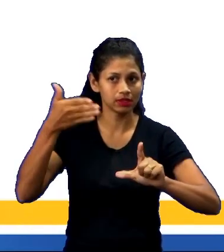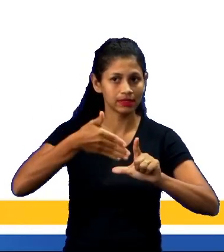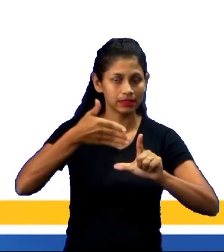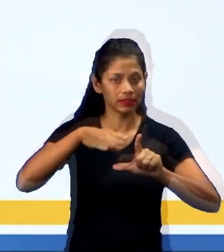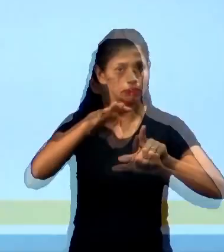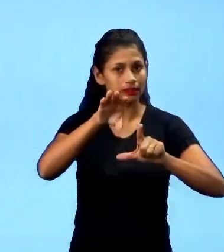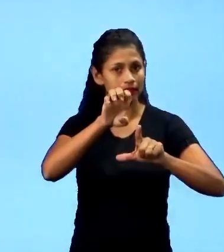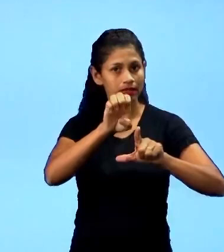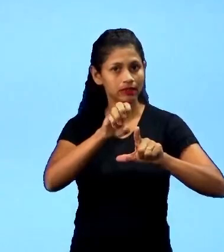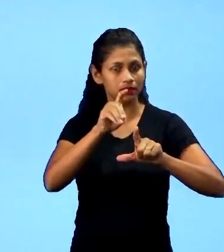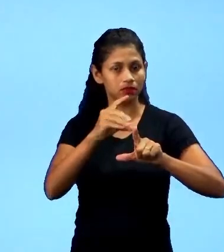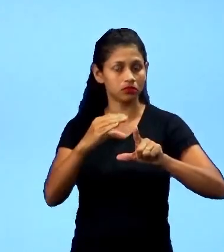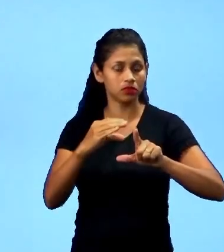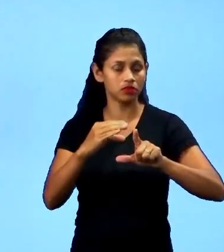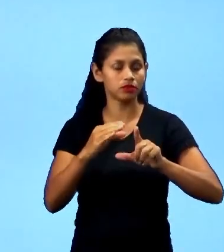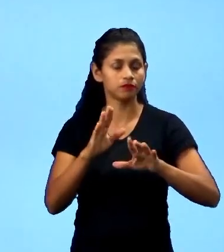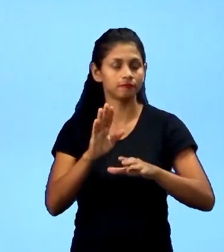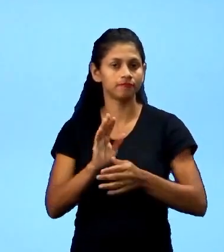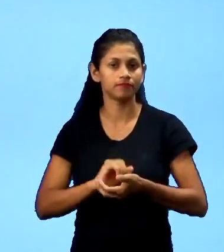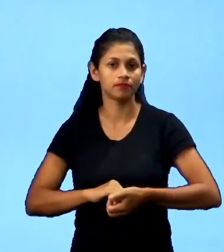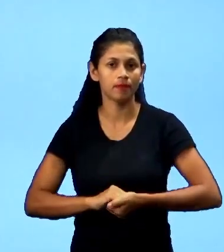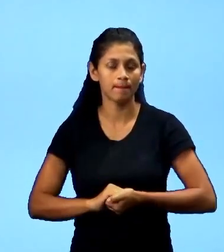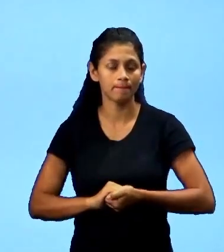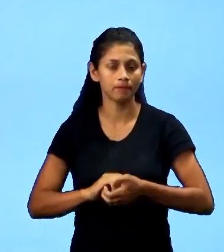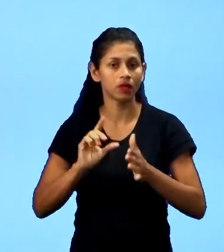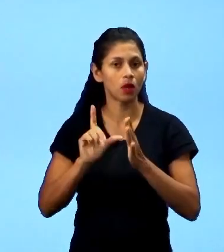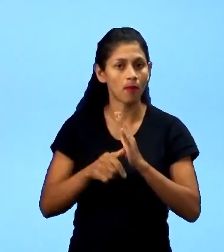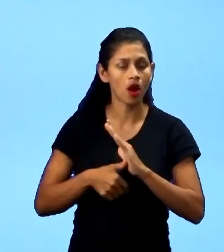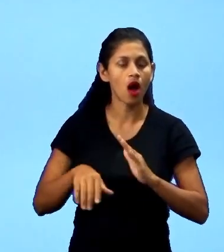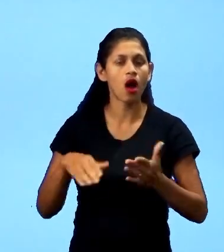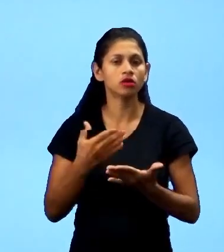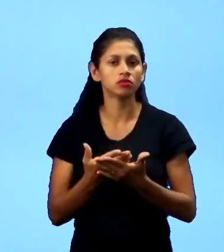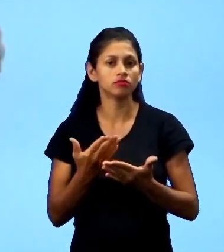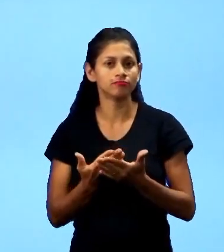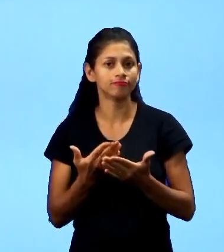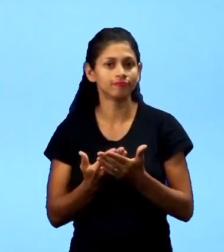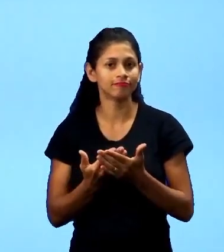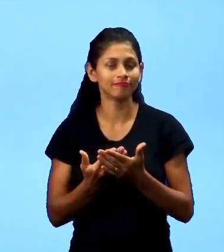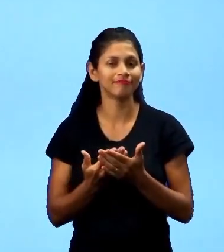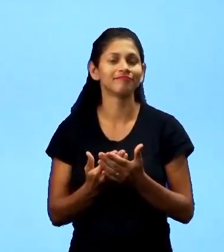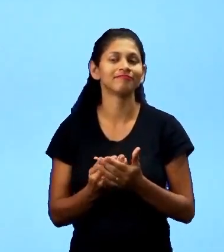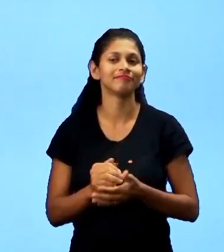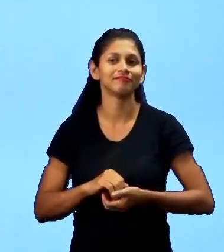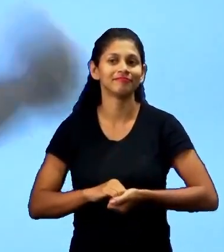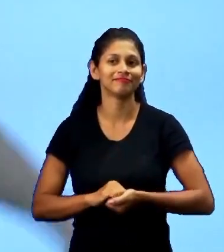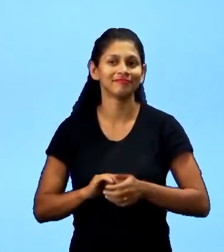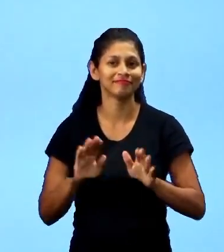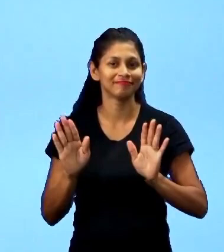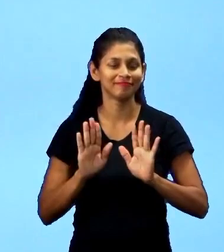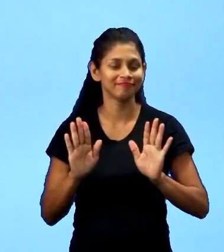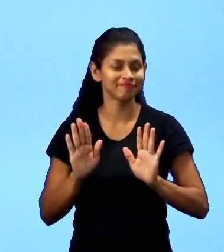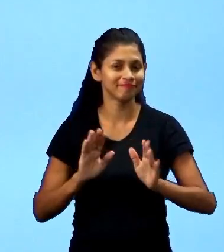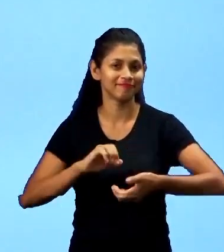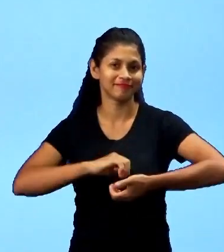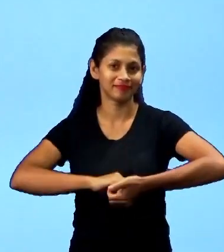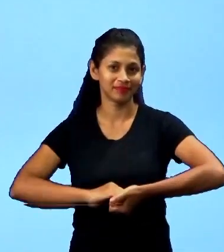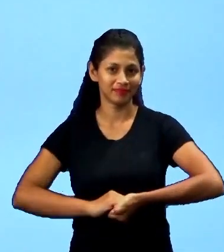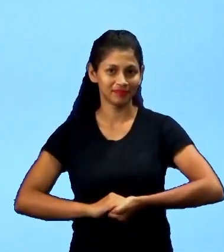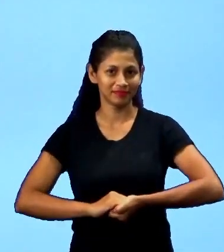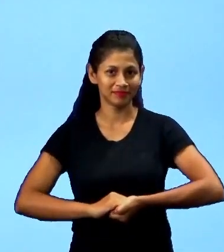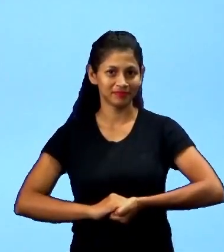a plataforma Eduque para ver um pouquinho mais. A gente se vê nas próximas aulas. E é isso, eu sou André Vassoncelos e é daqui que eu vou. Até mais!